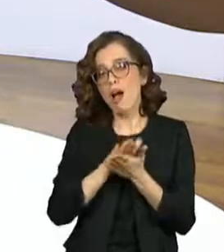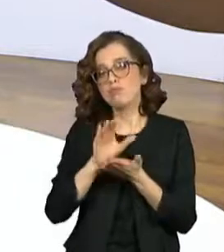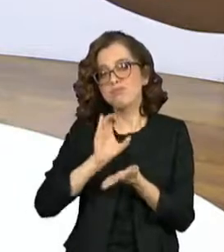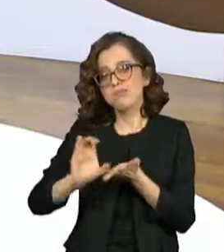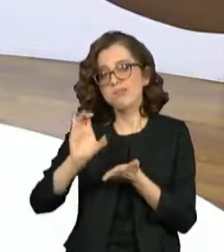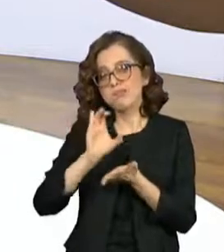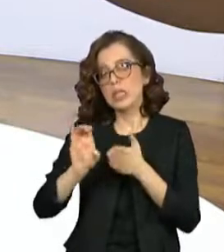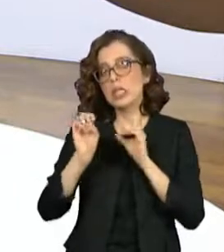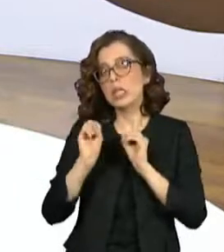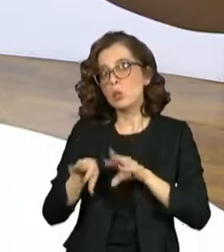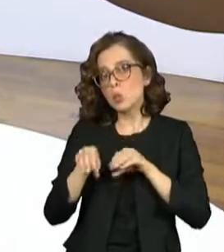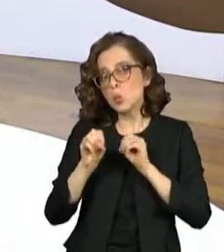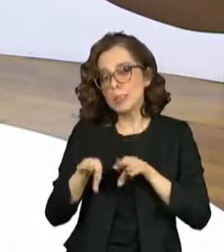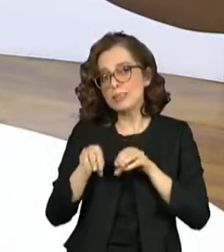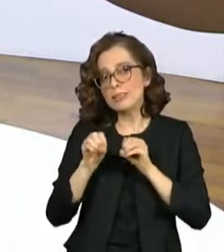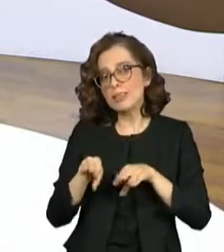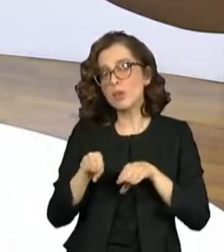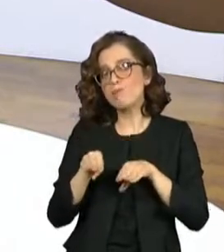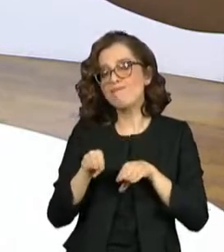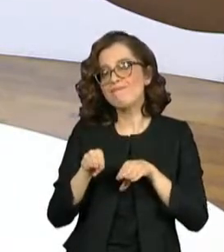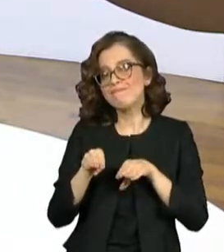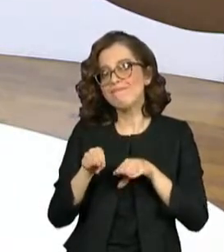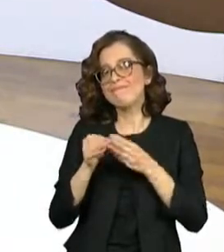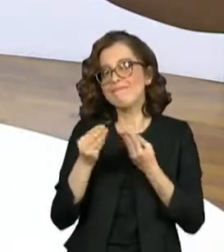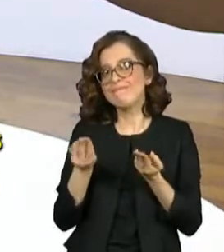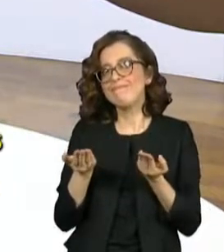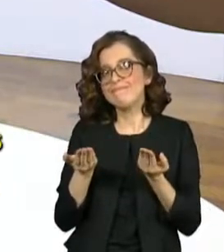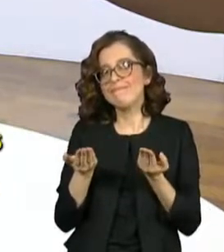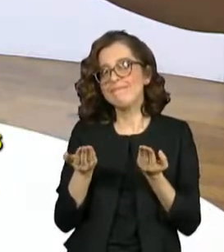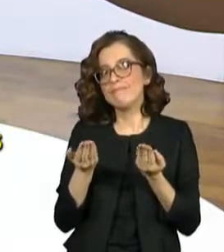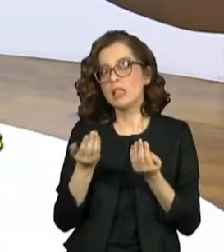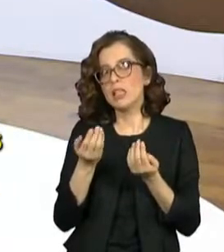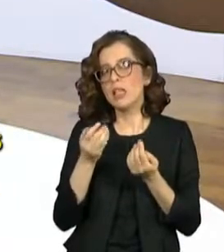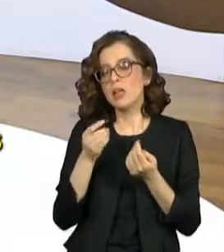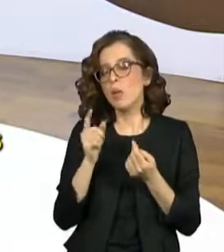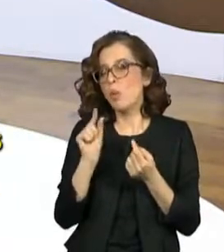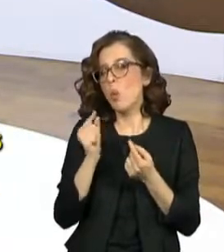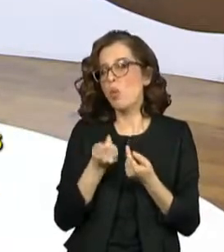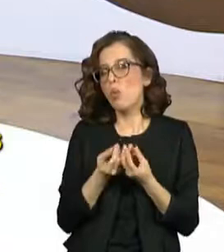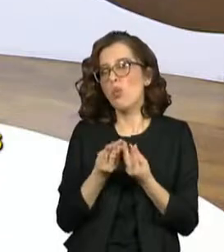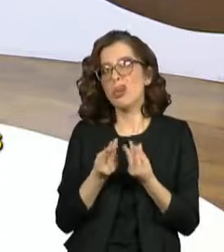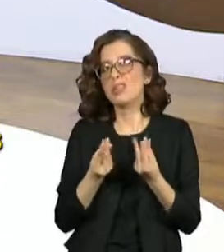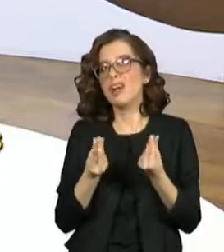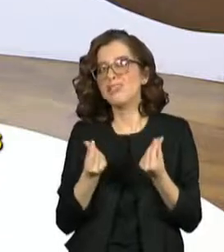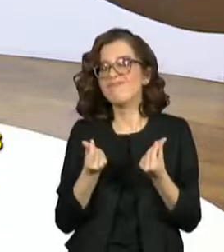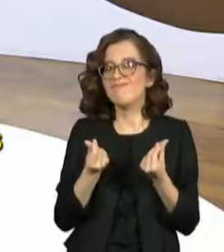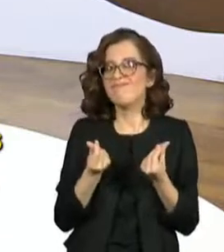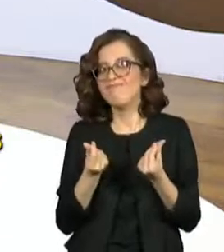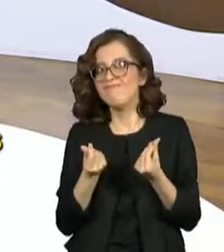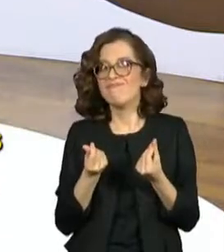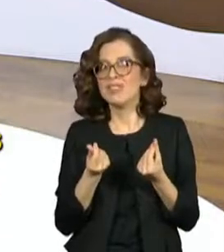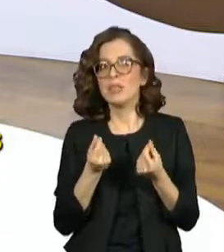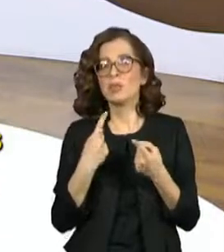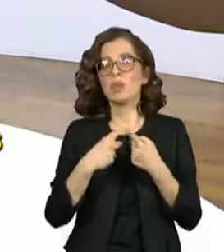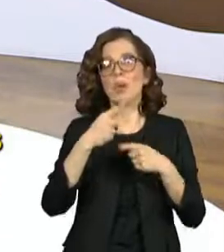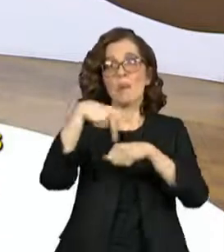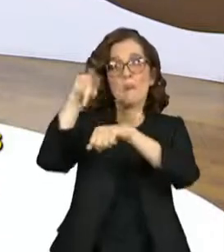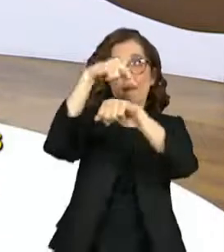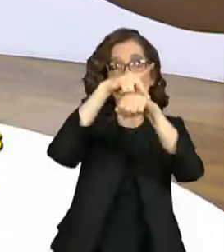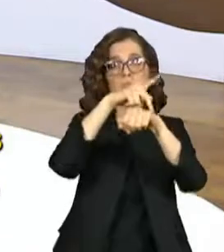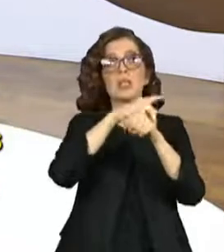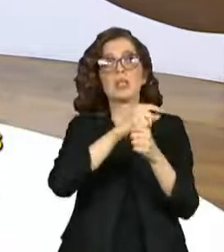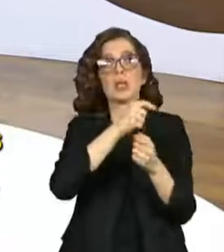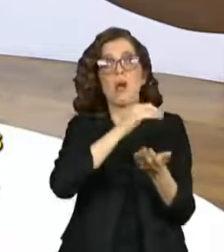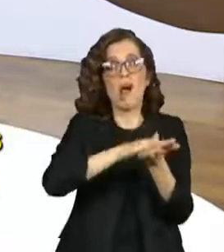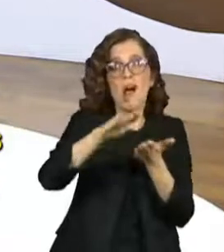educação é muito boa. Muitos países spendem na